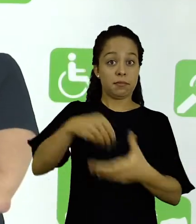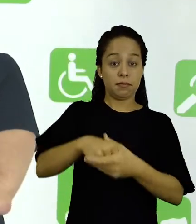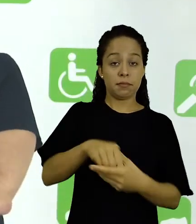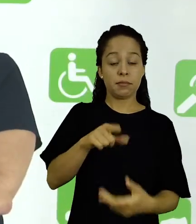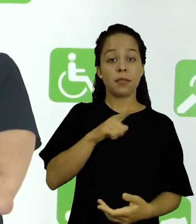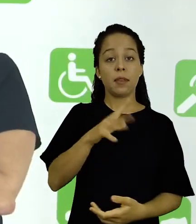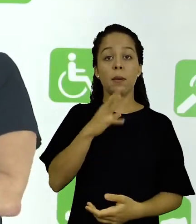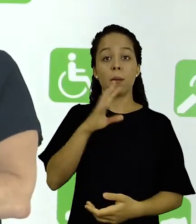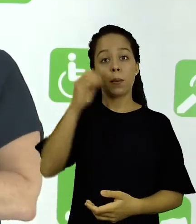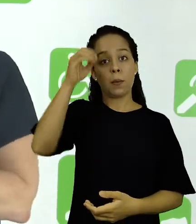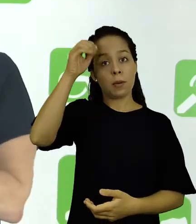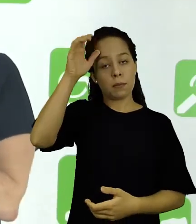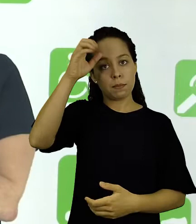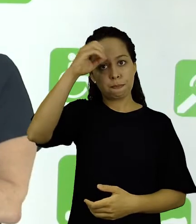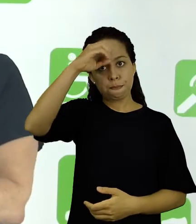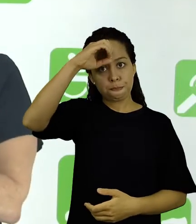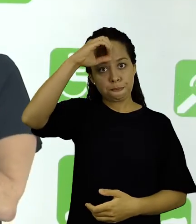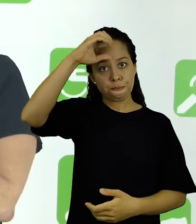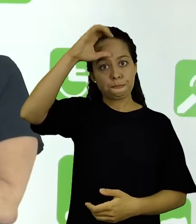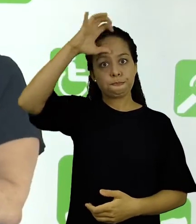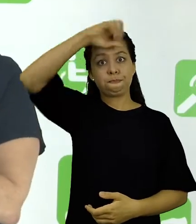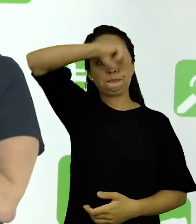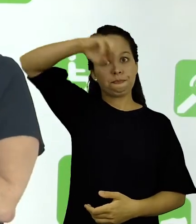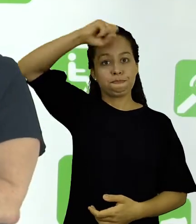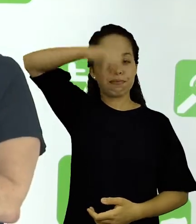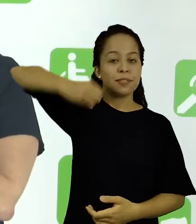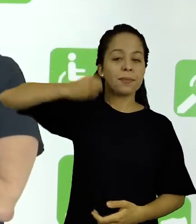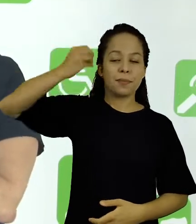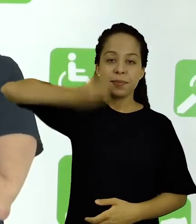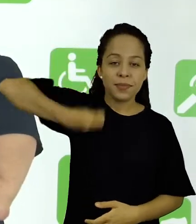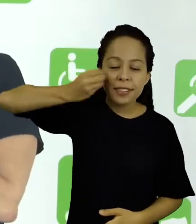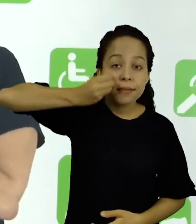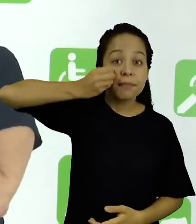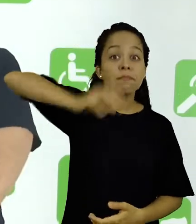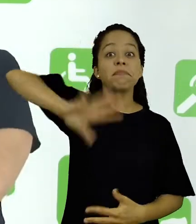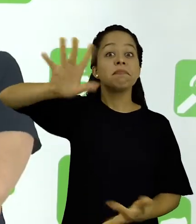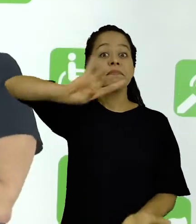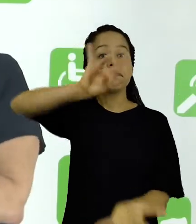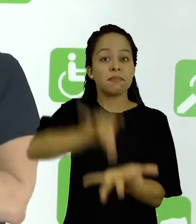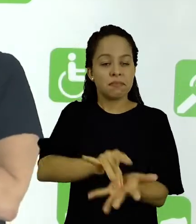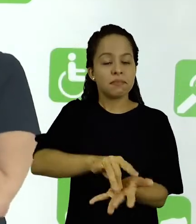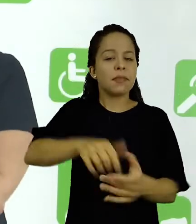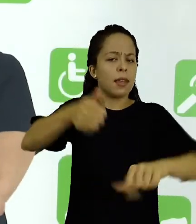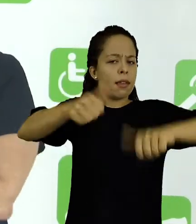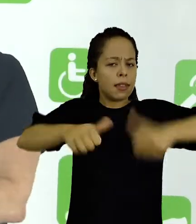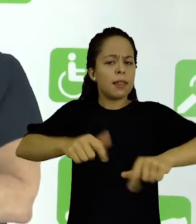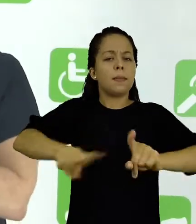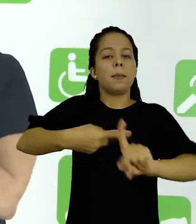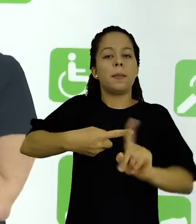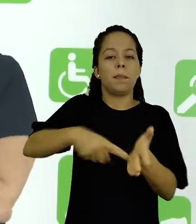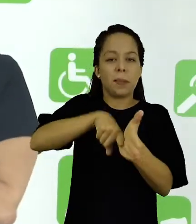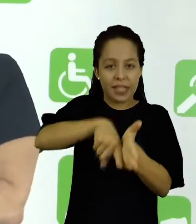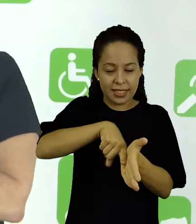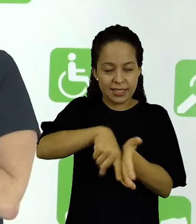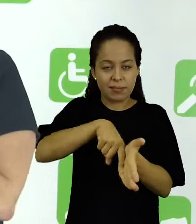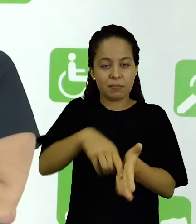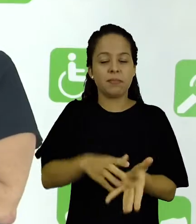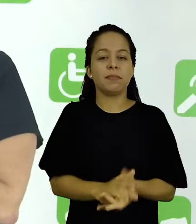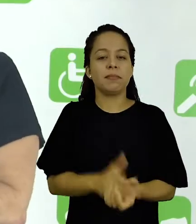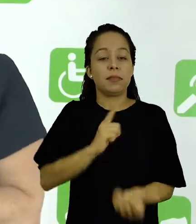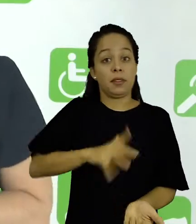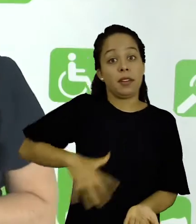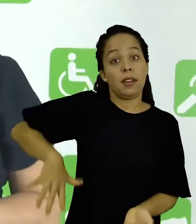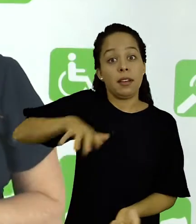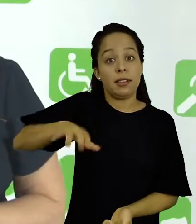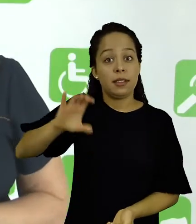sistematizados. Então, ele vai sendo um conhecimento acumulativo de experiências, de fatos, de análises e de